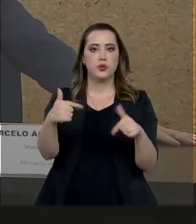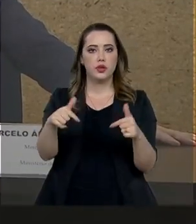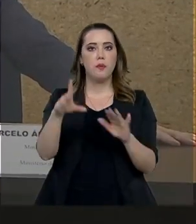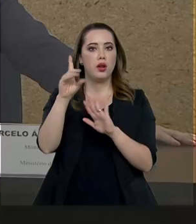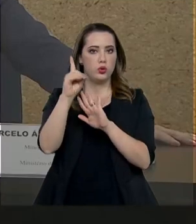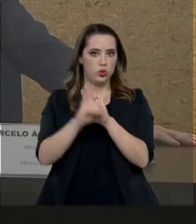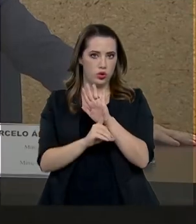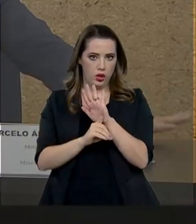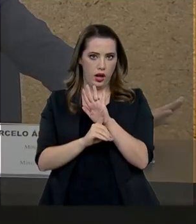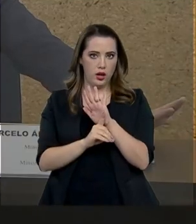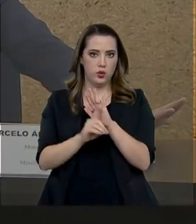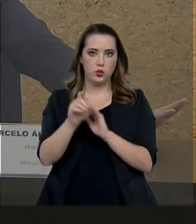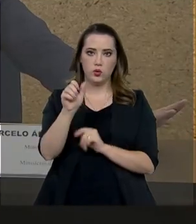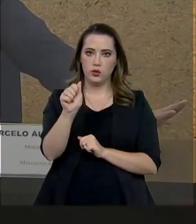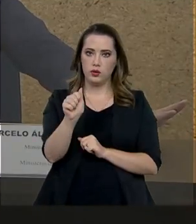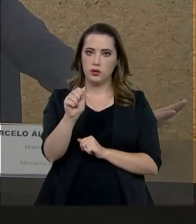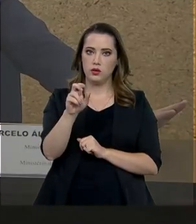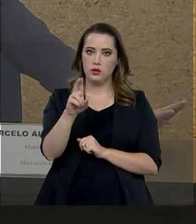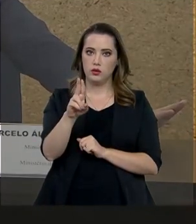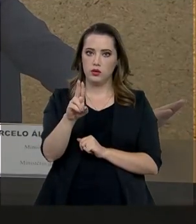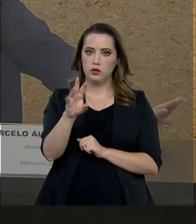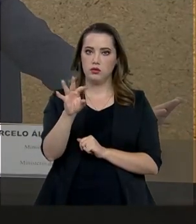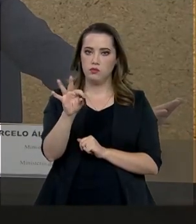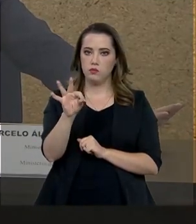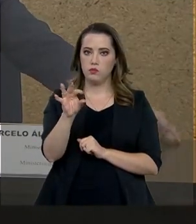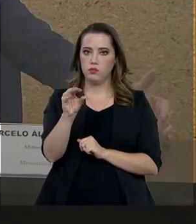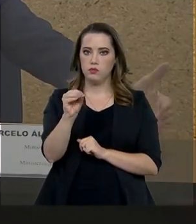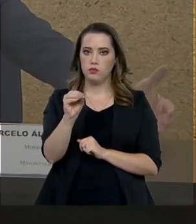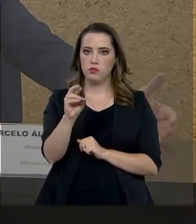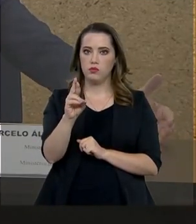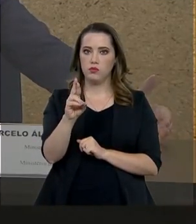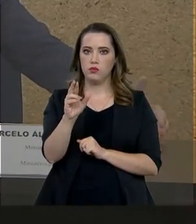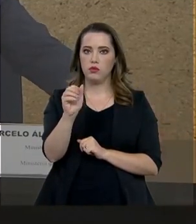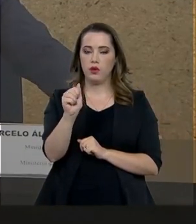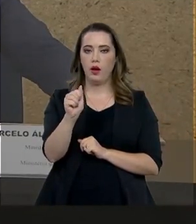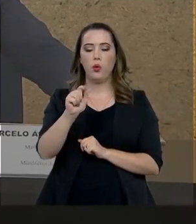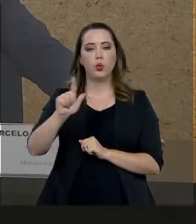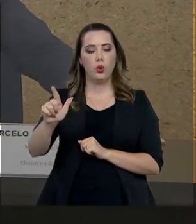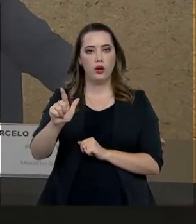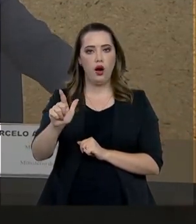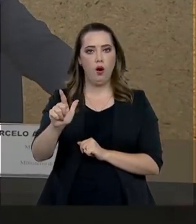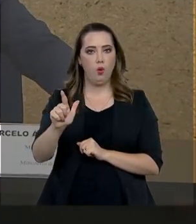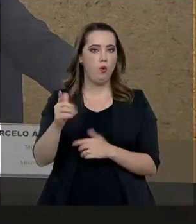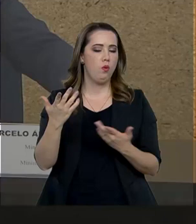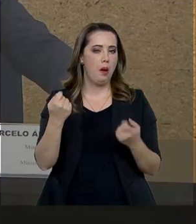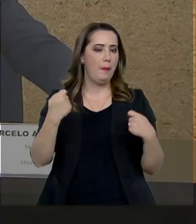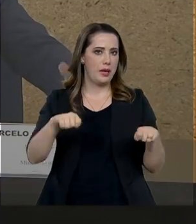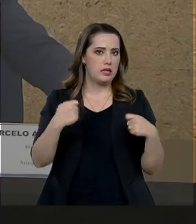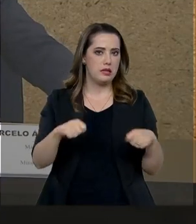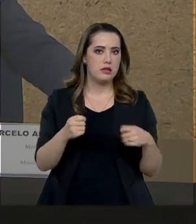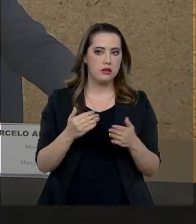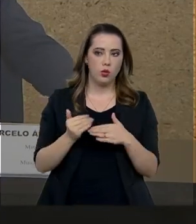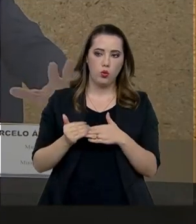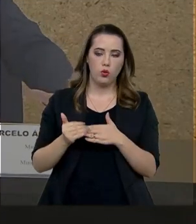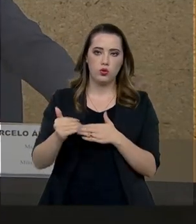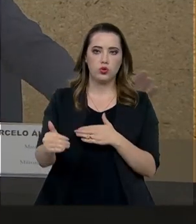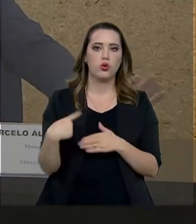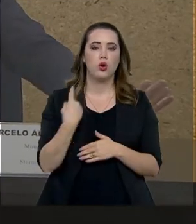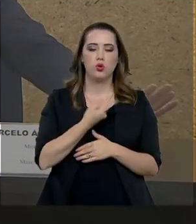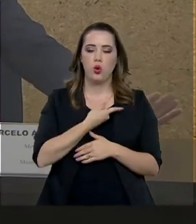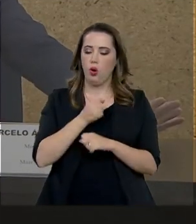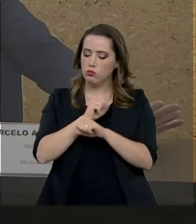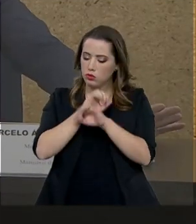direitos autorais. Isso aí não é discutível. Isso precisa ser mantido. Nós temos esse pleno, total e